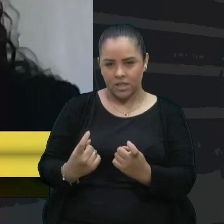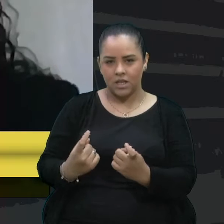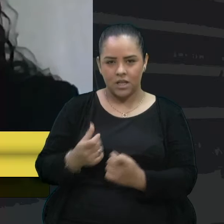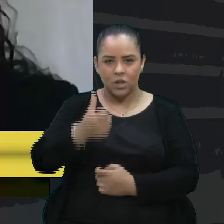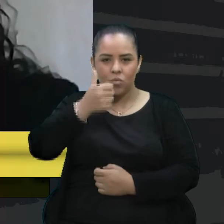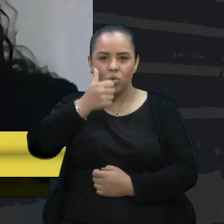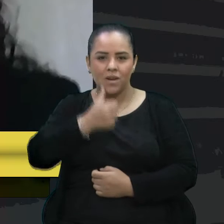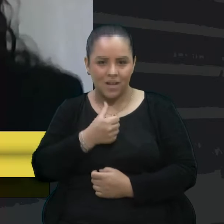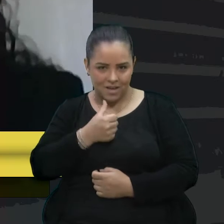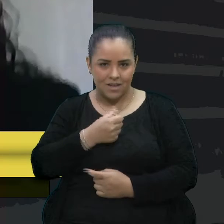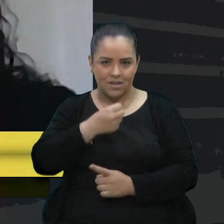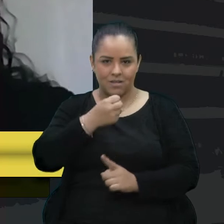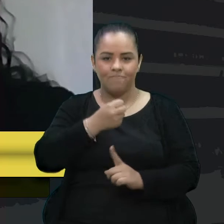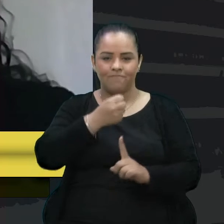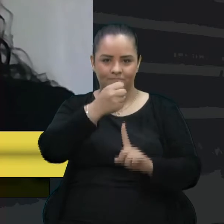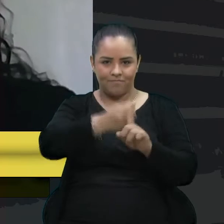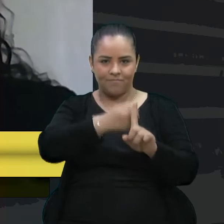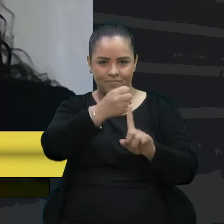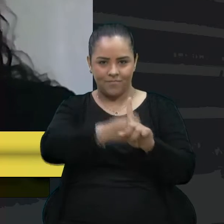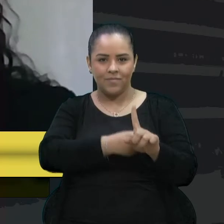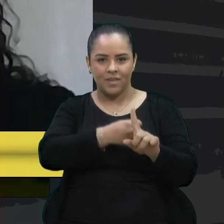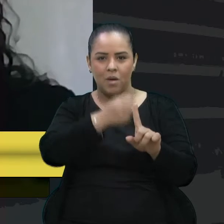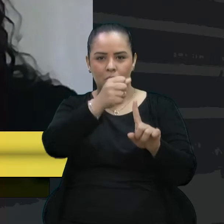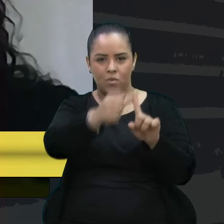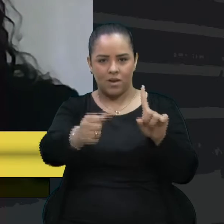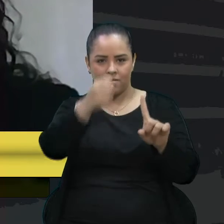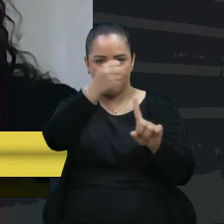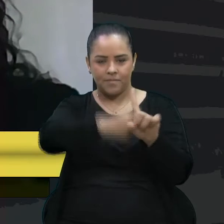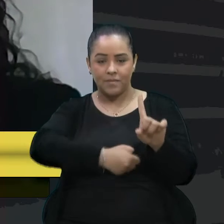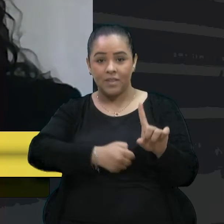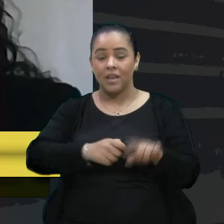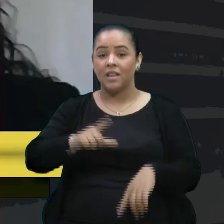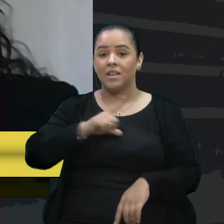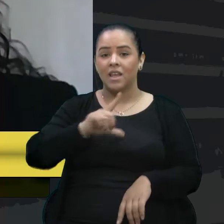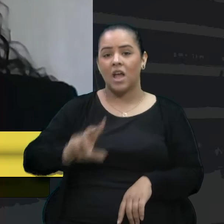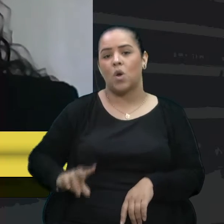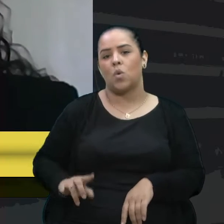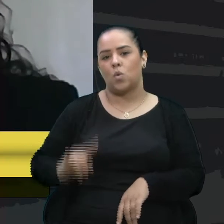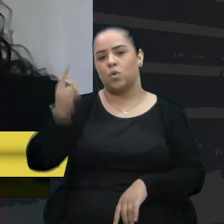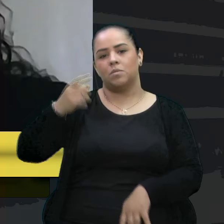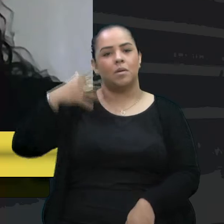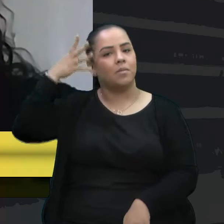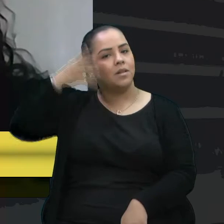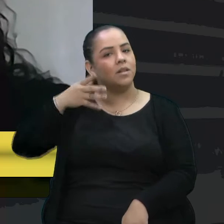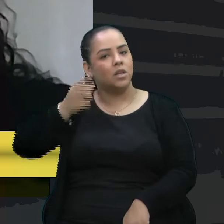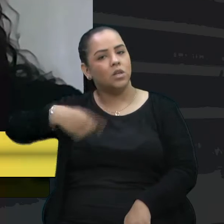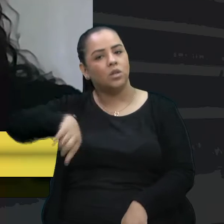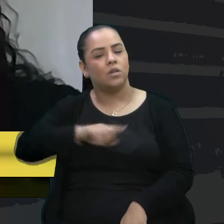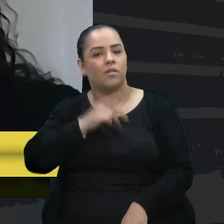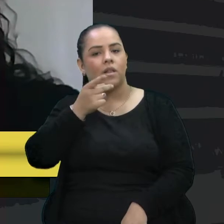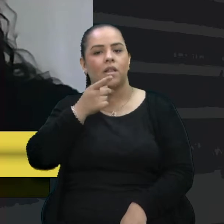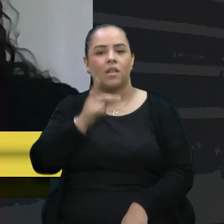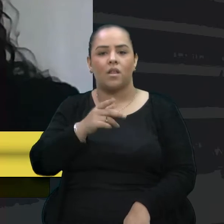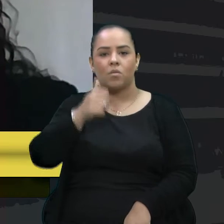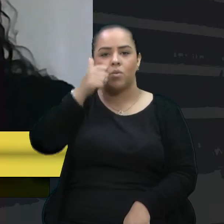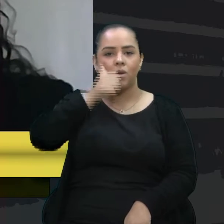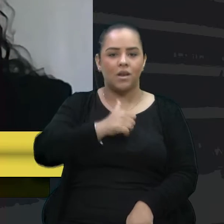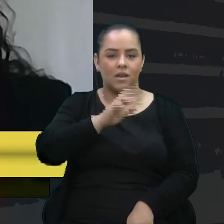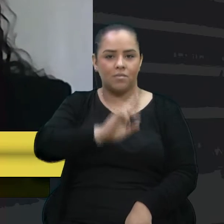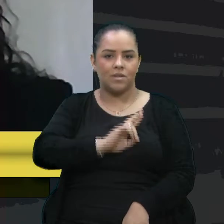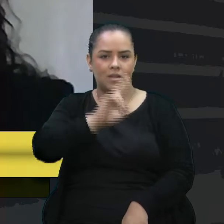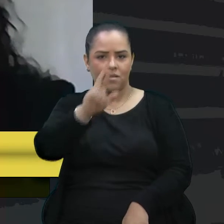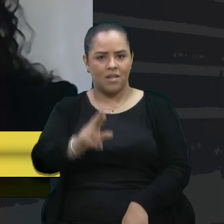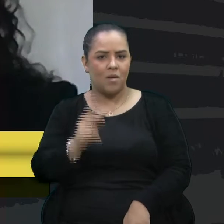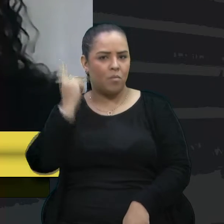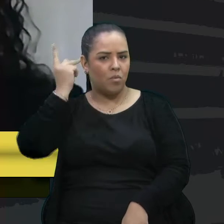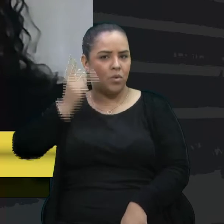então nossa última palestra, onde vamos abordar as mulheres e a representatividade na política.